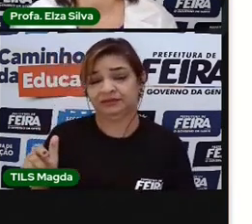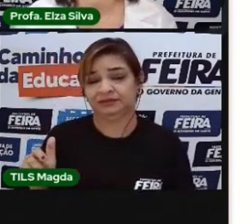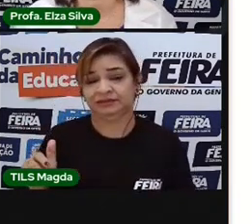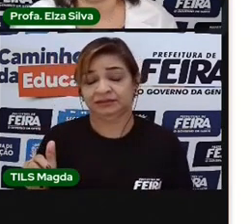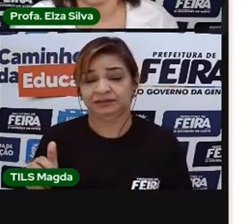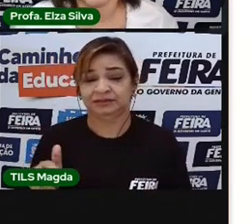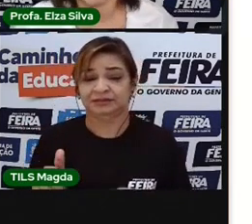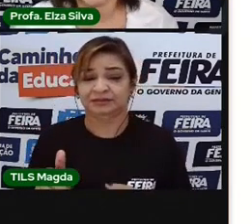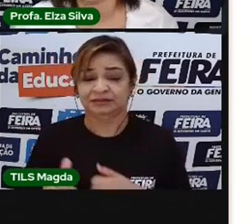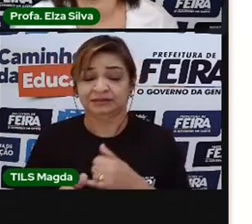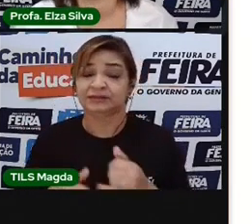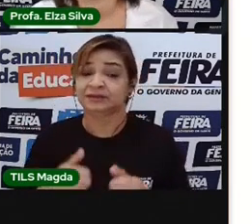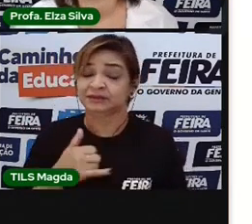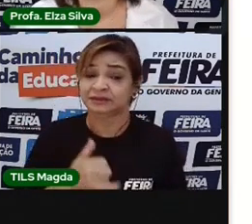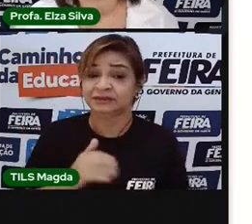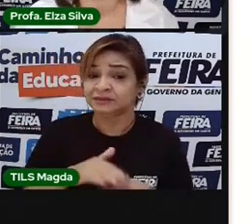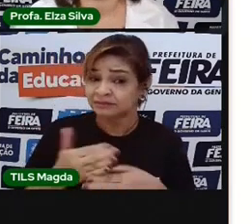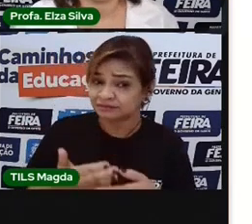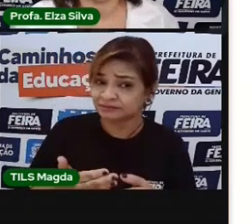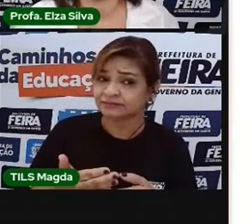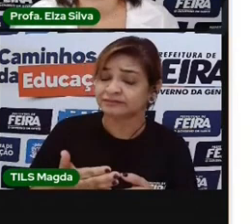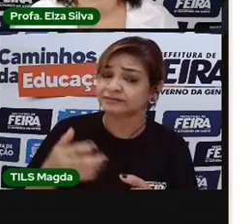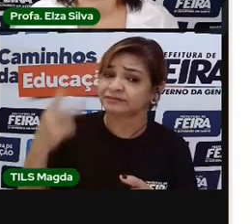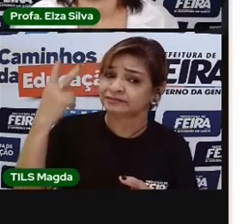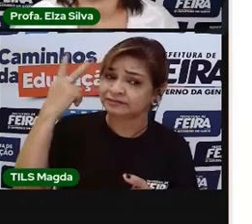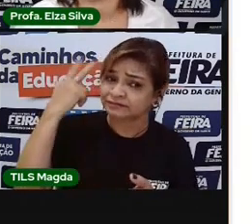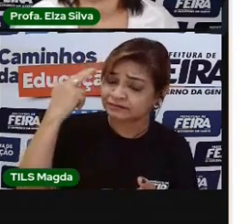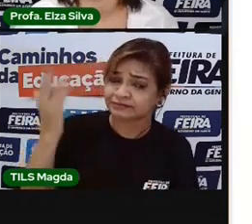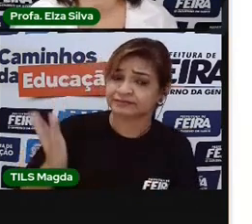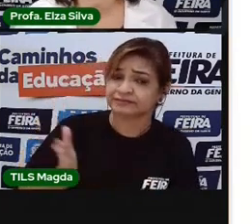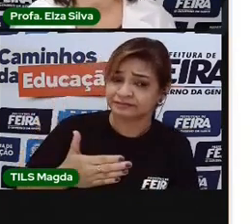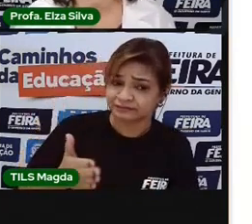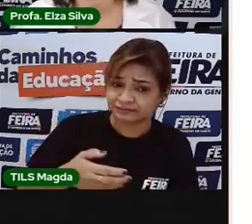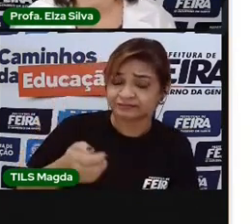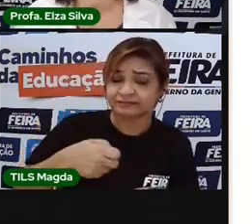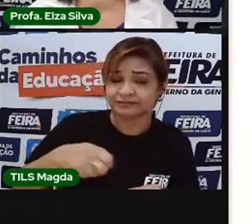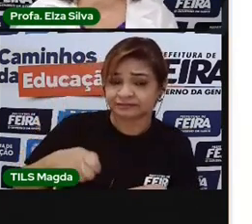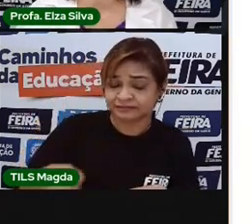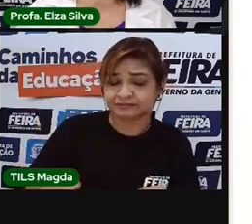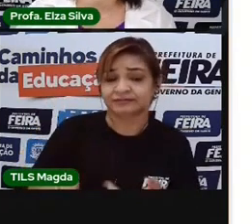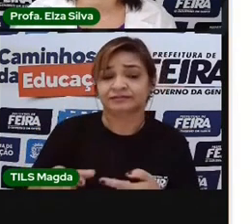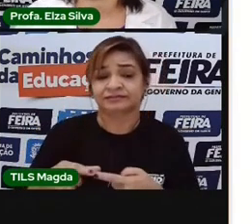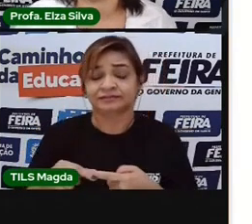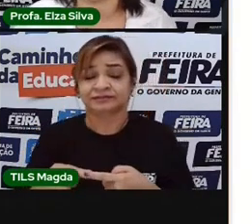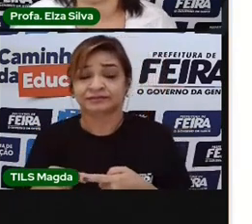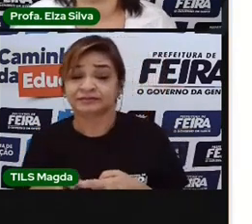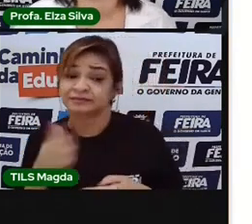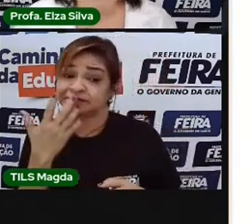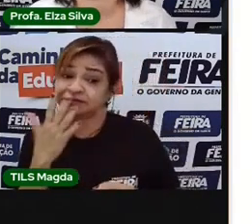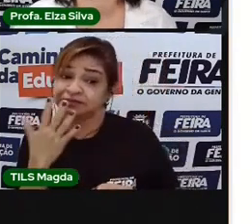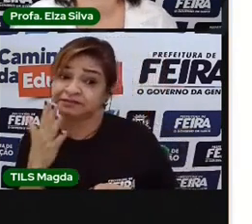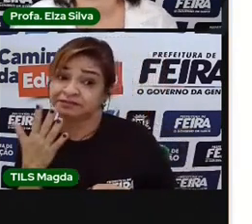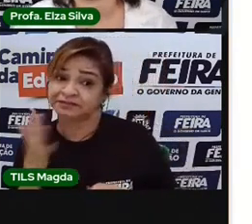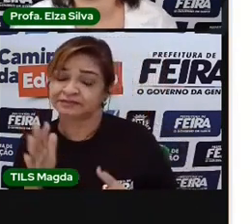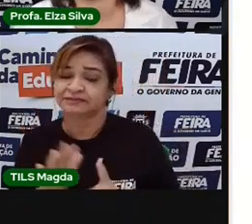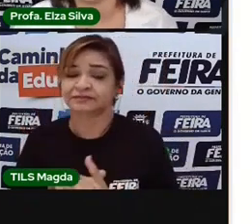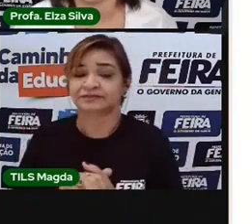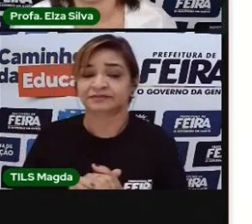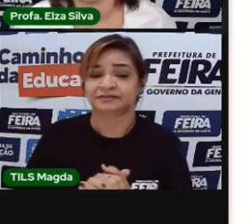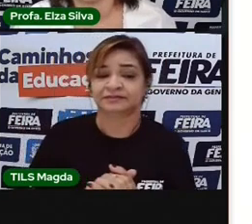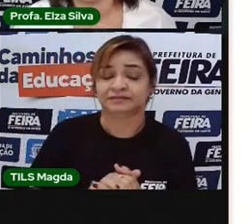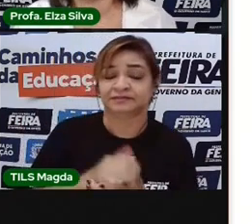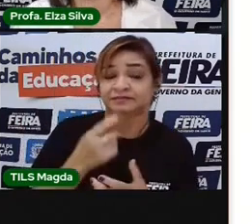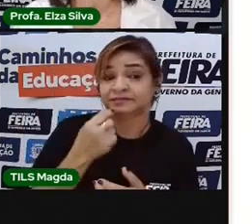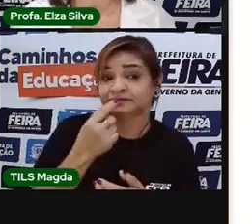palavras no seu caderno, com lápis, caneta, se você tiver lápis colorido, você pode utilizar